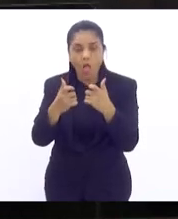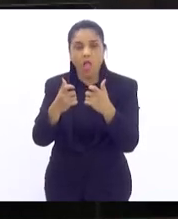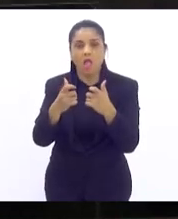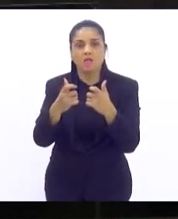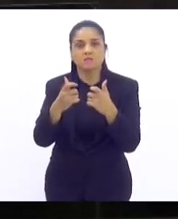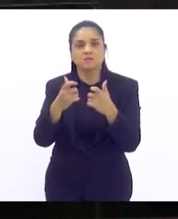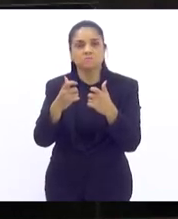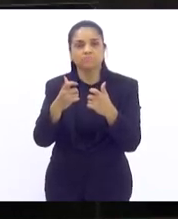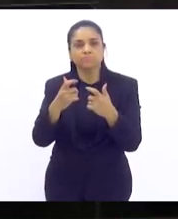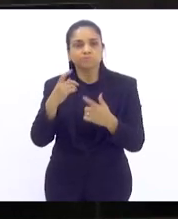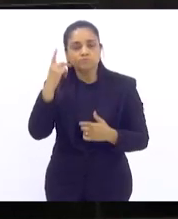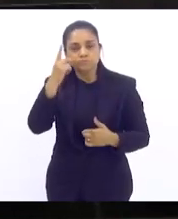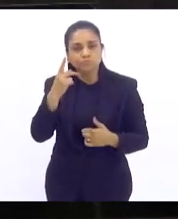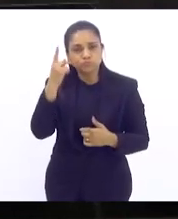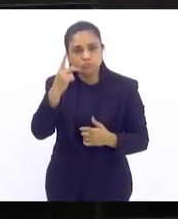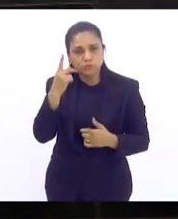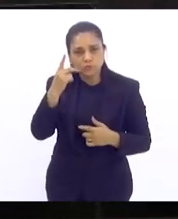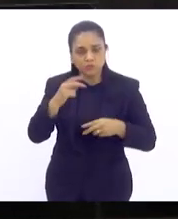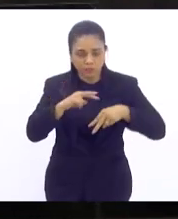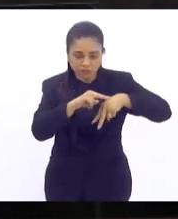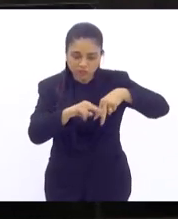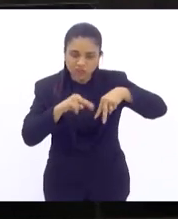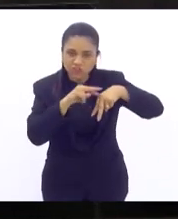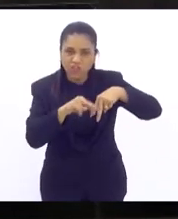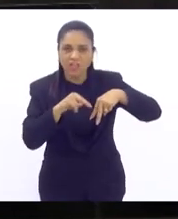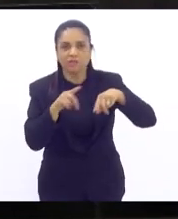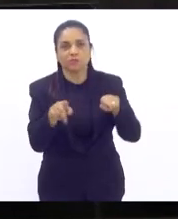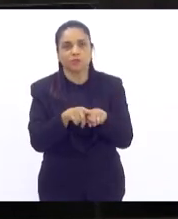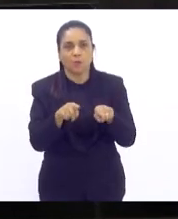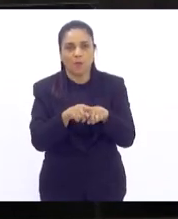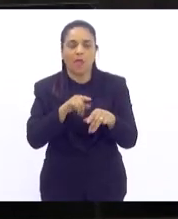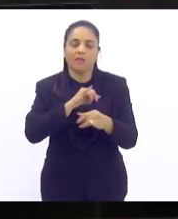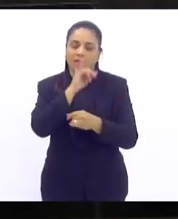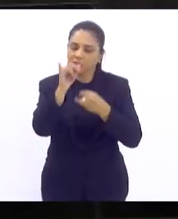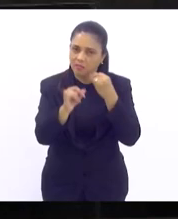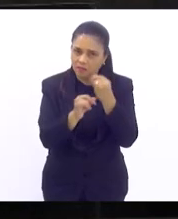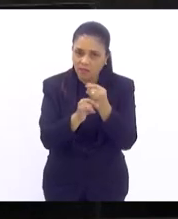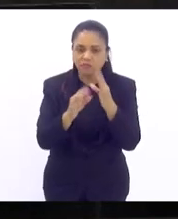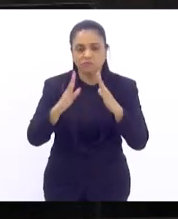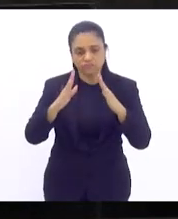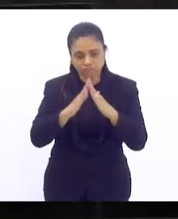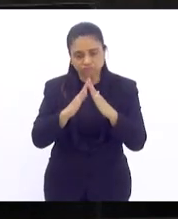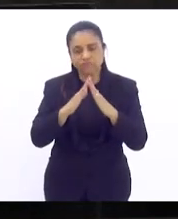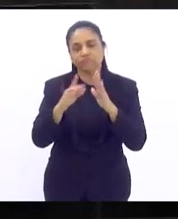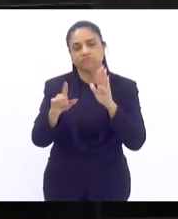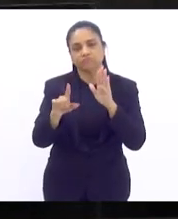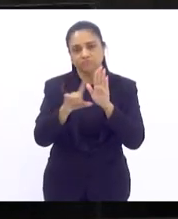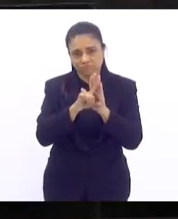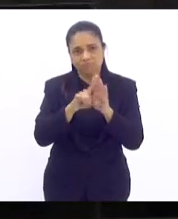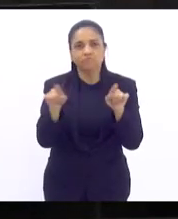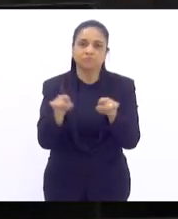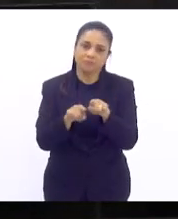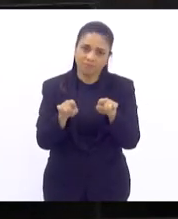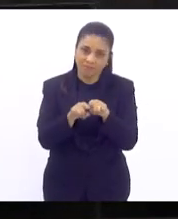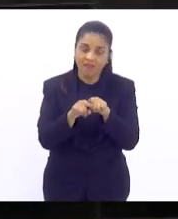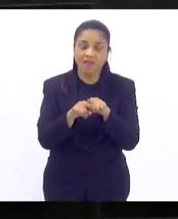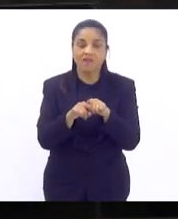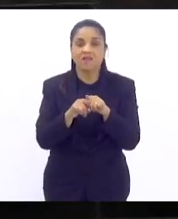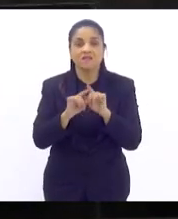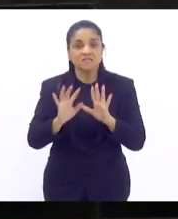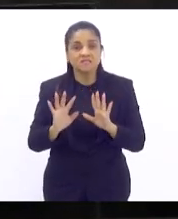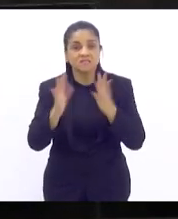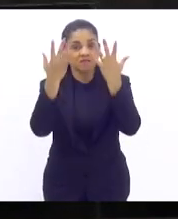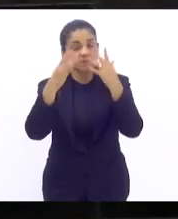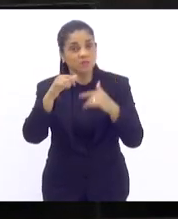gênero também pela internet, mas também dentro das casas de legislativa e que, portanto, celebrar 90